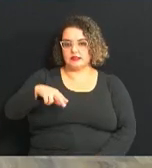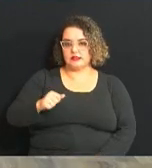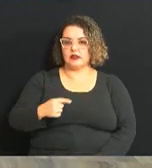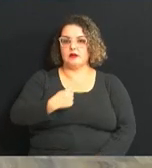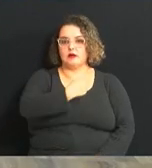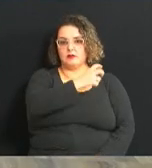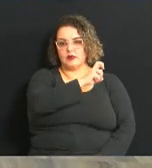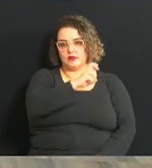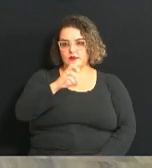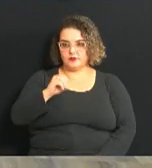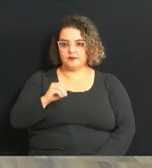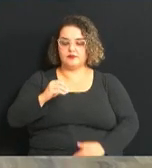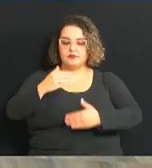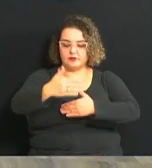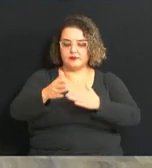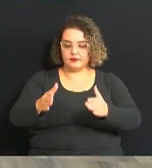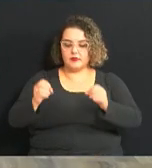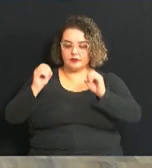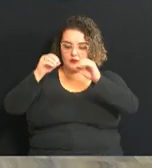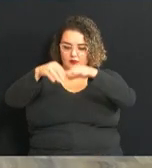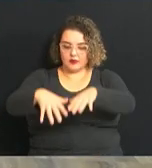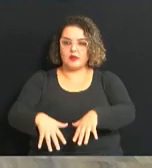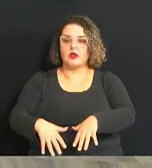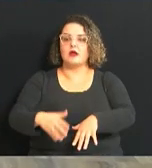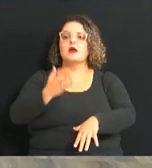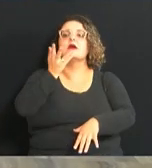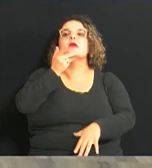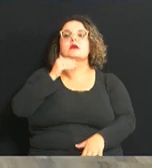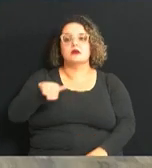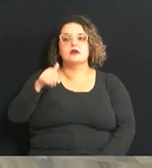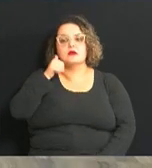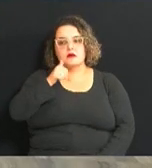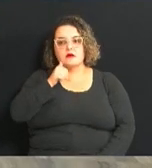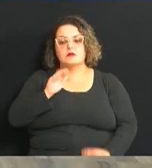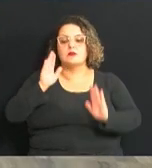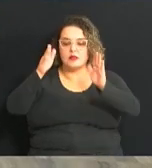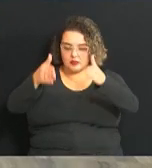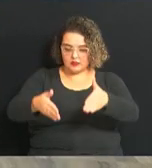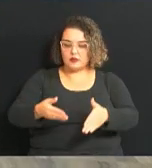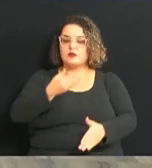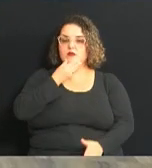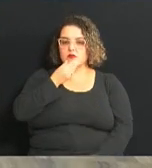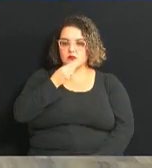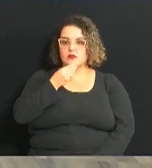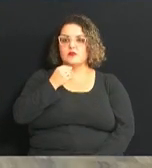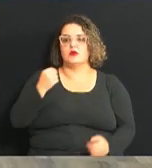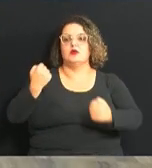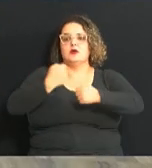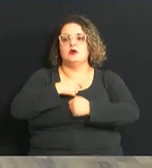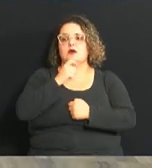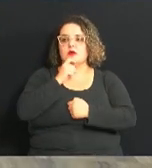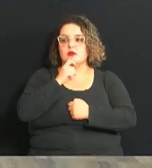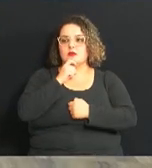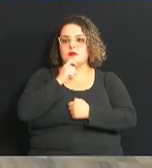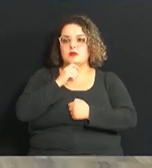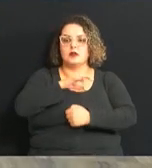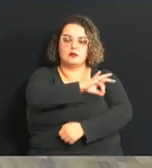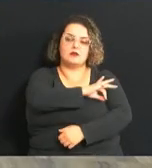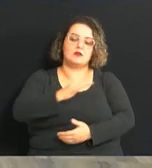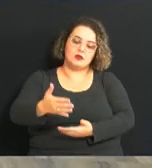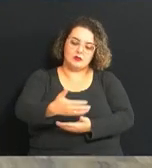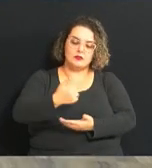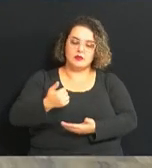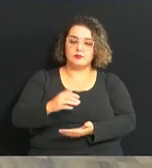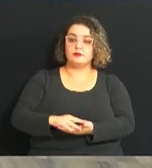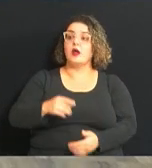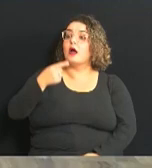prefeitura vem buscar roupas infantis feminina também mas este foco então nas roupas masculinas agora Viviane